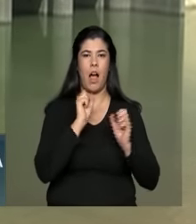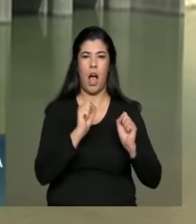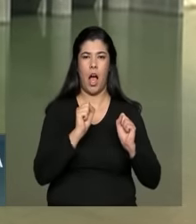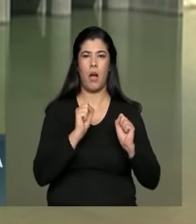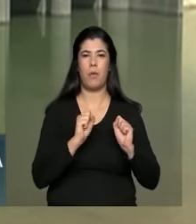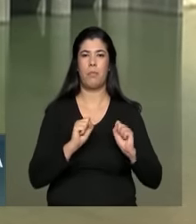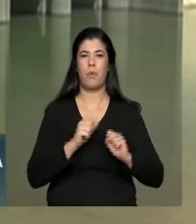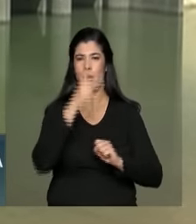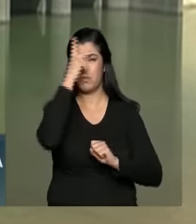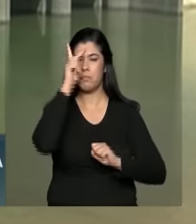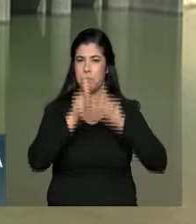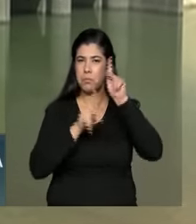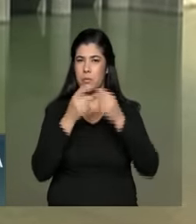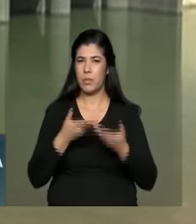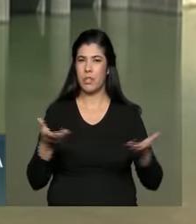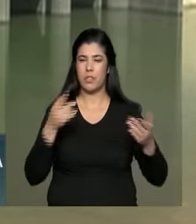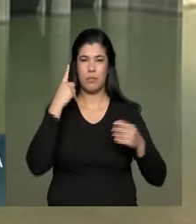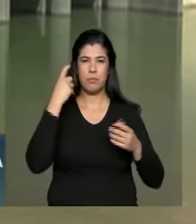barulho.